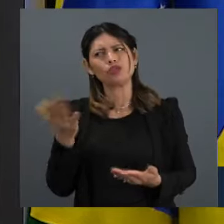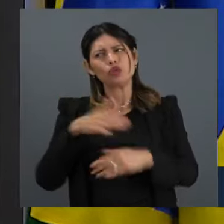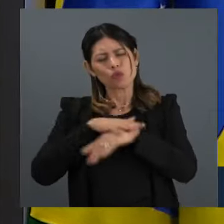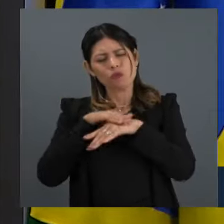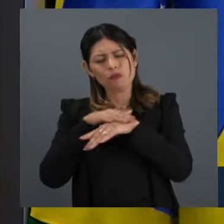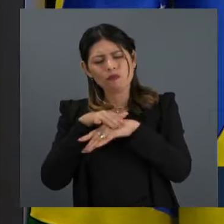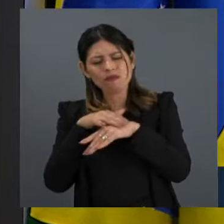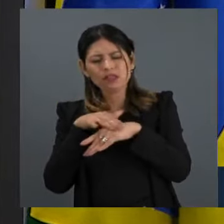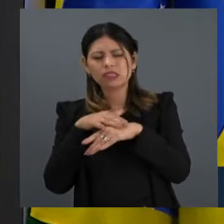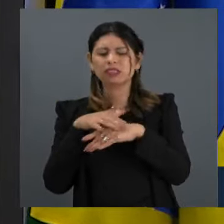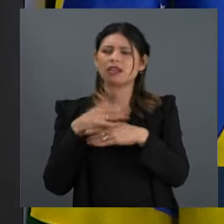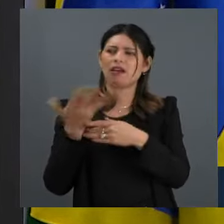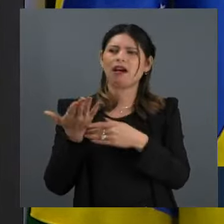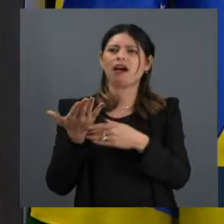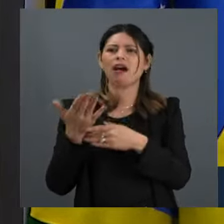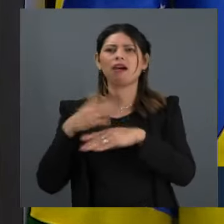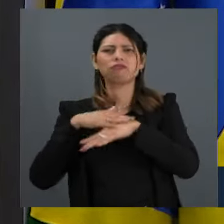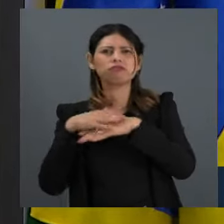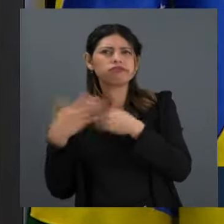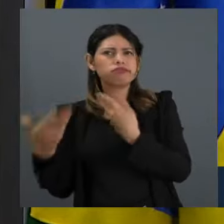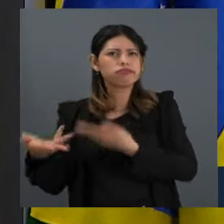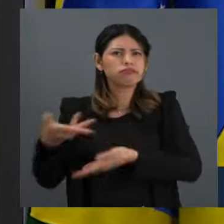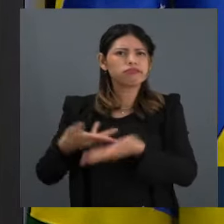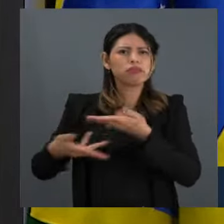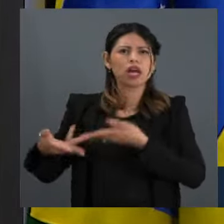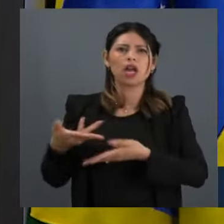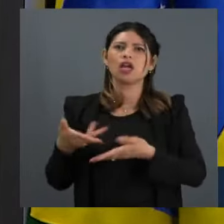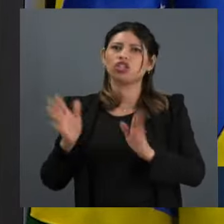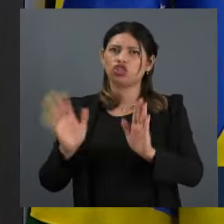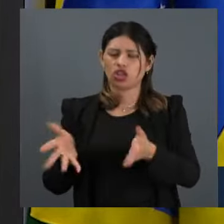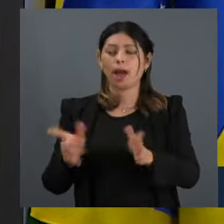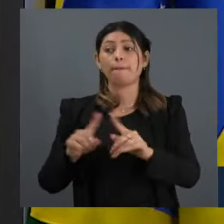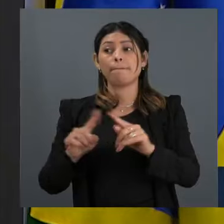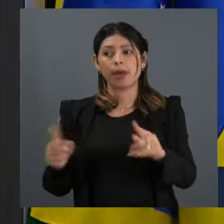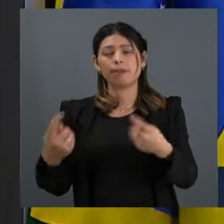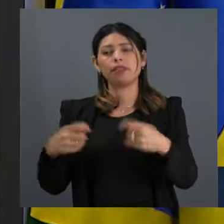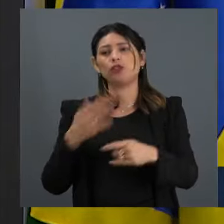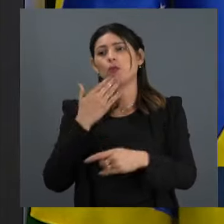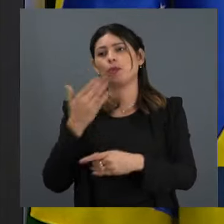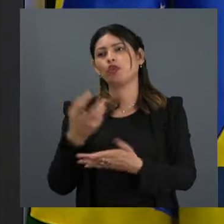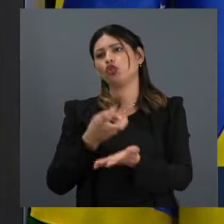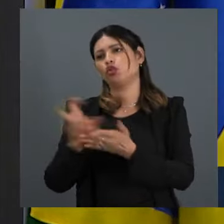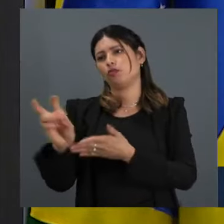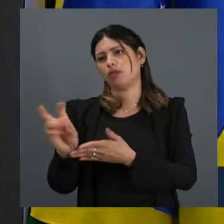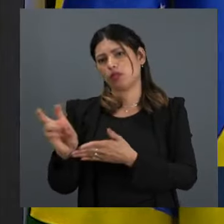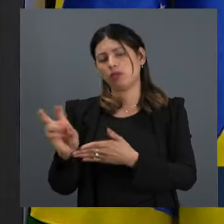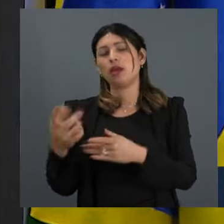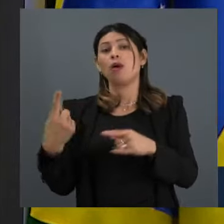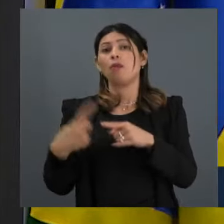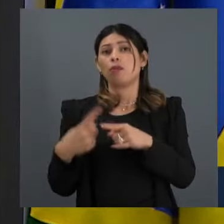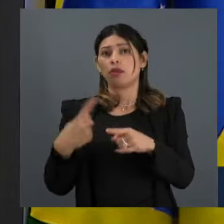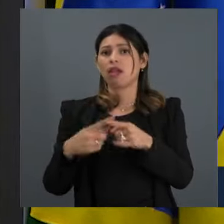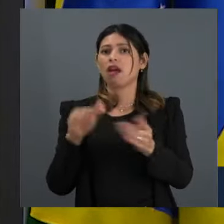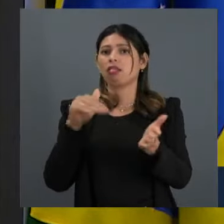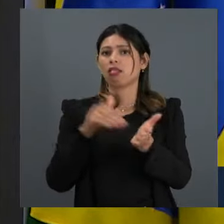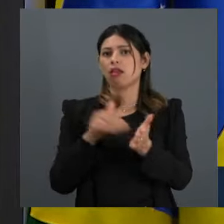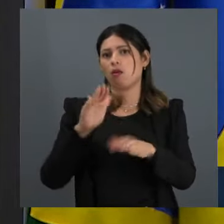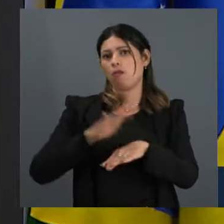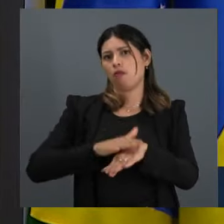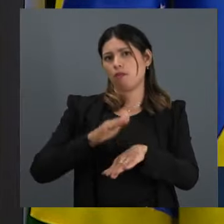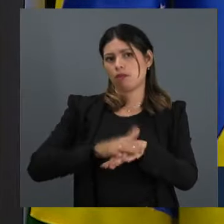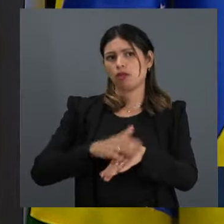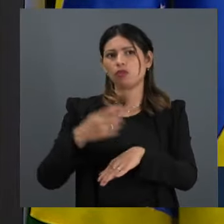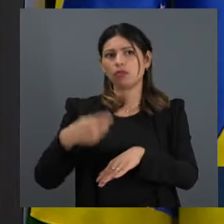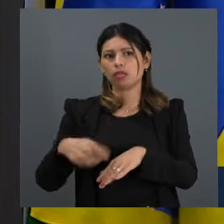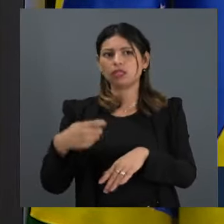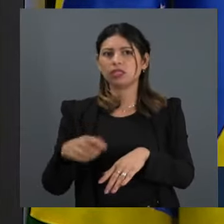esse pedido de impeachment ser analisado, que é dever constitucional nosso. Até lá, temos que pelo menos continuar exercendo o nosso